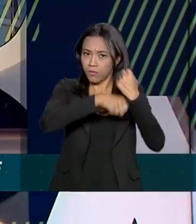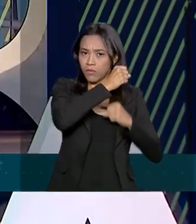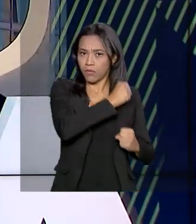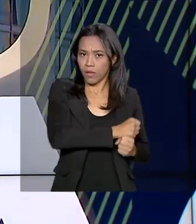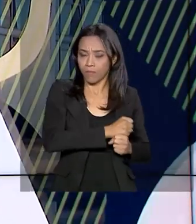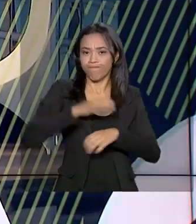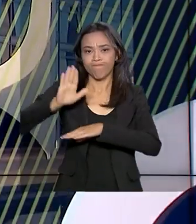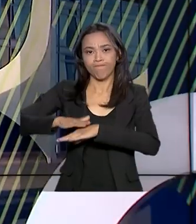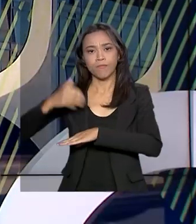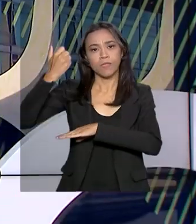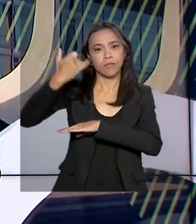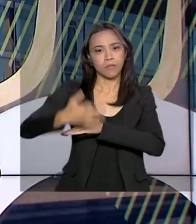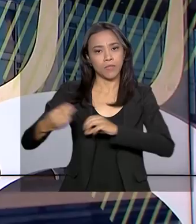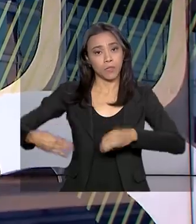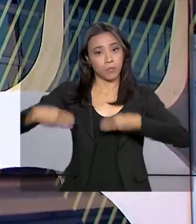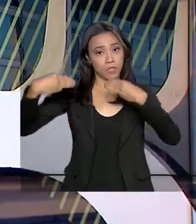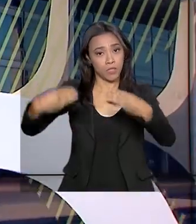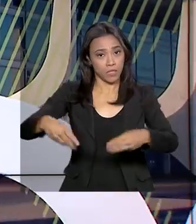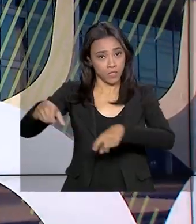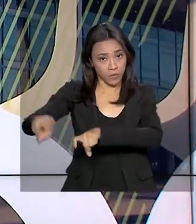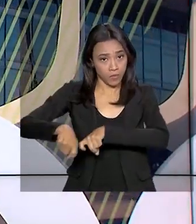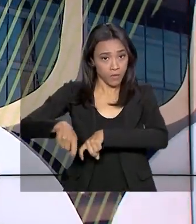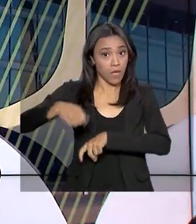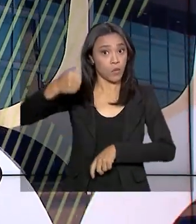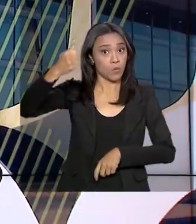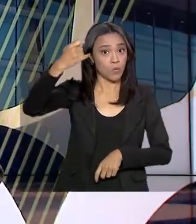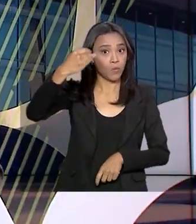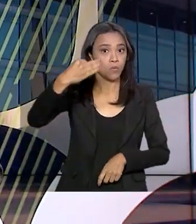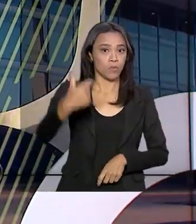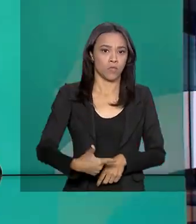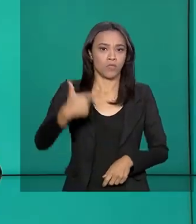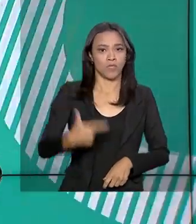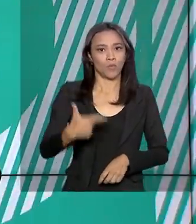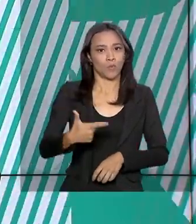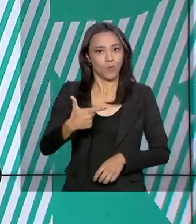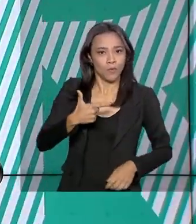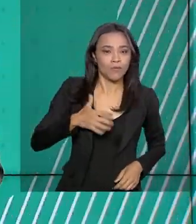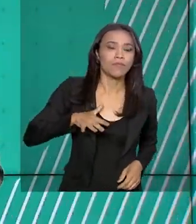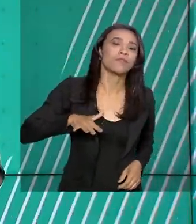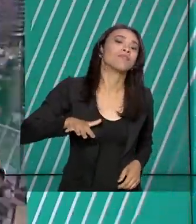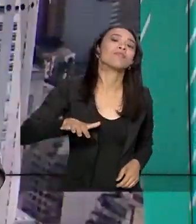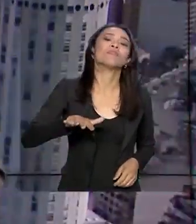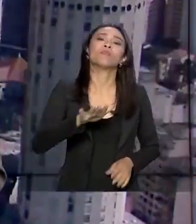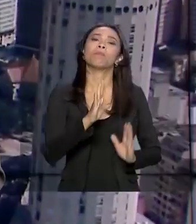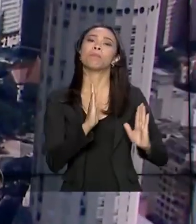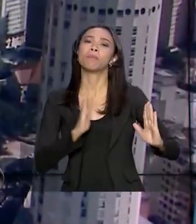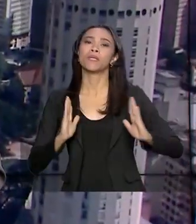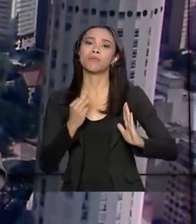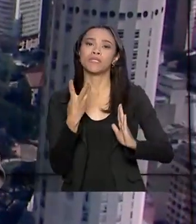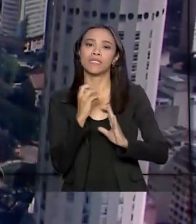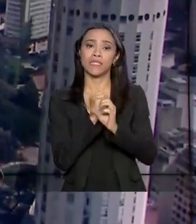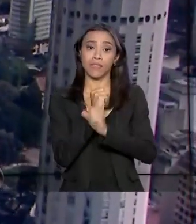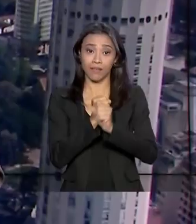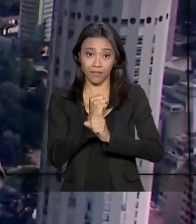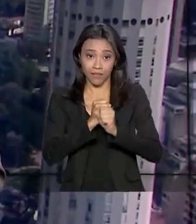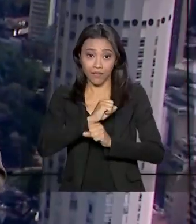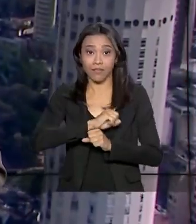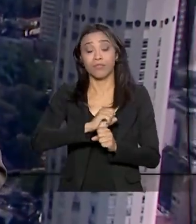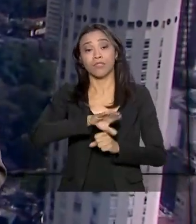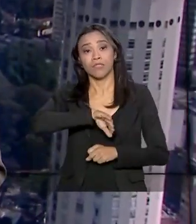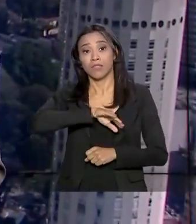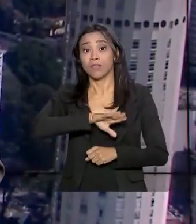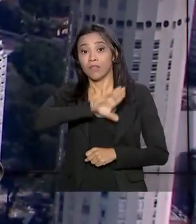Segundo o Ministério da Agricultura, o valor é o segundo maior alcançado pela agropecuária em 30 anos. Entre as